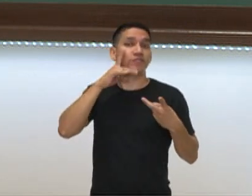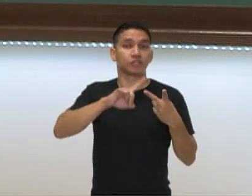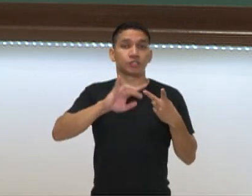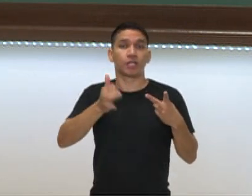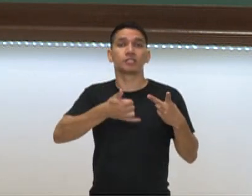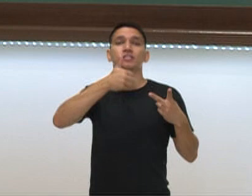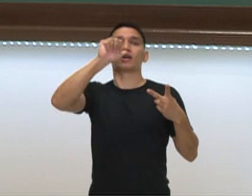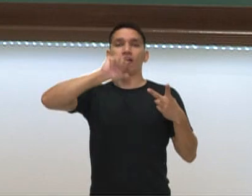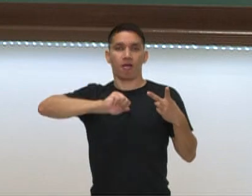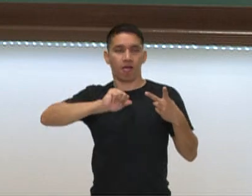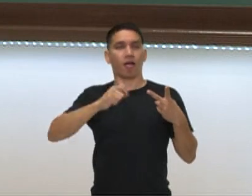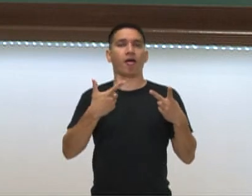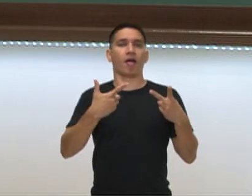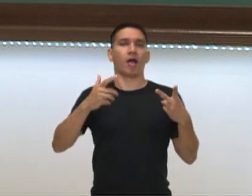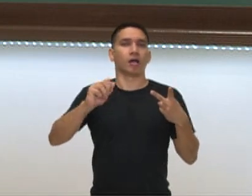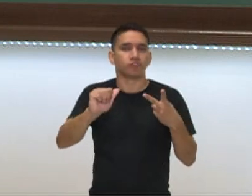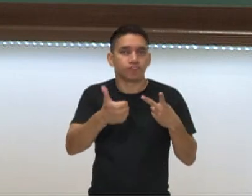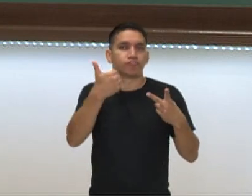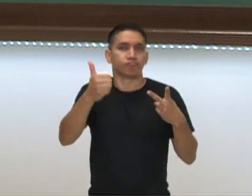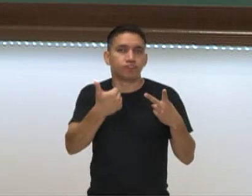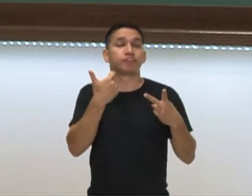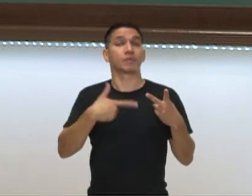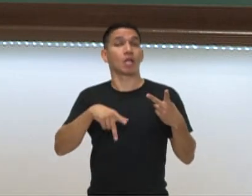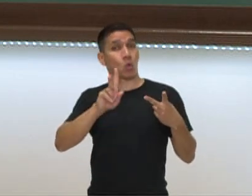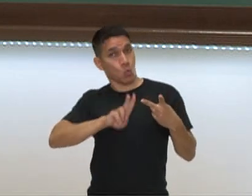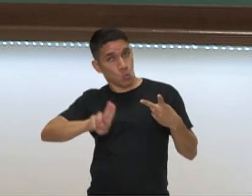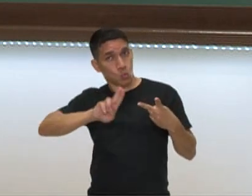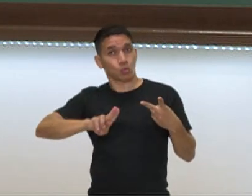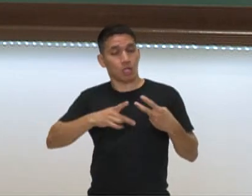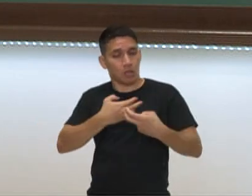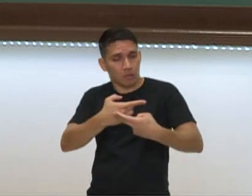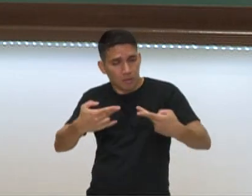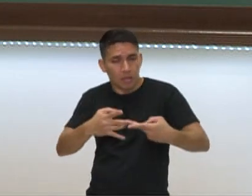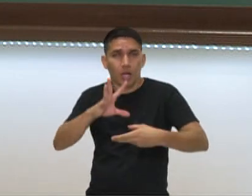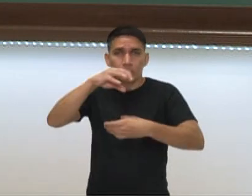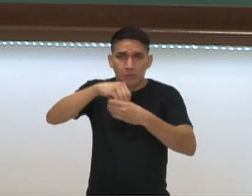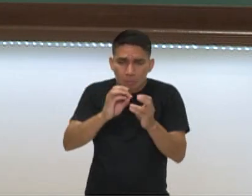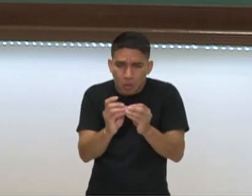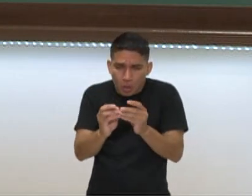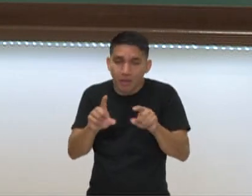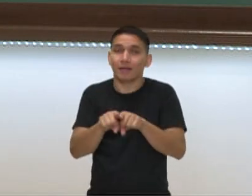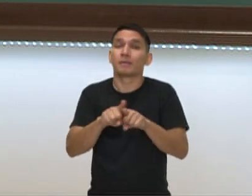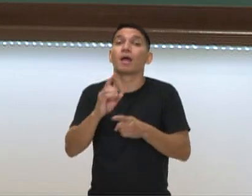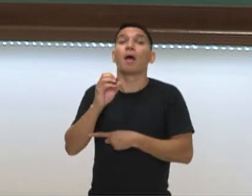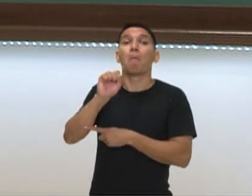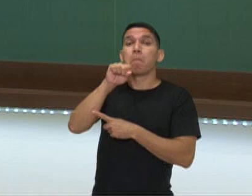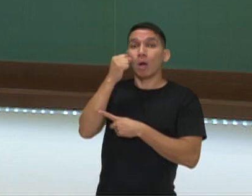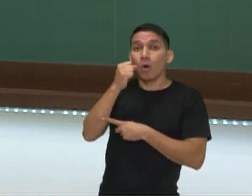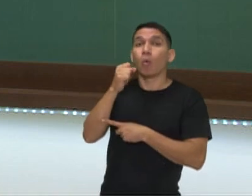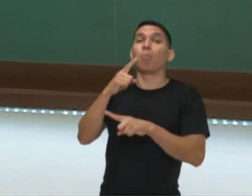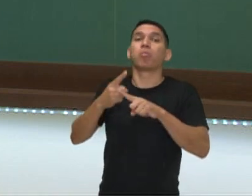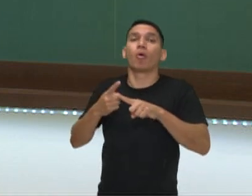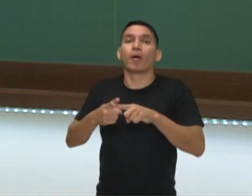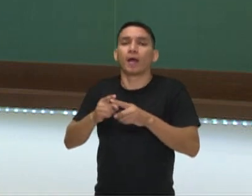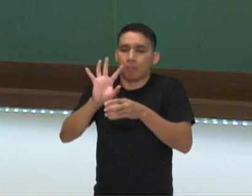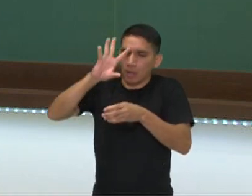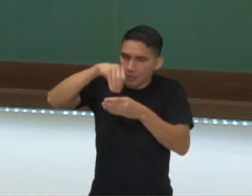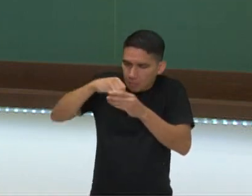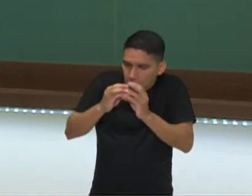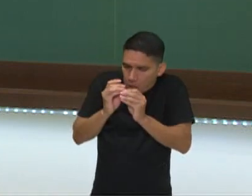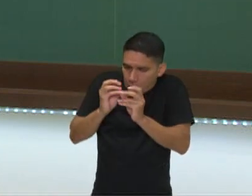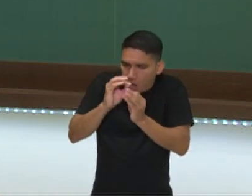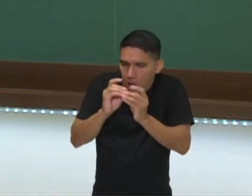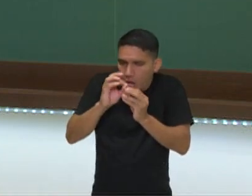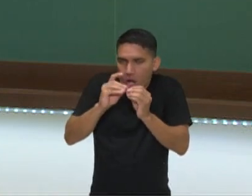micro-organismos capazes de fazer essa fermentação e também o pão, que fermenta também graças à ação de micro-organismos